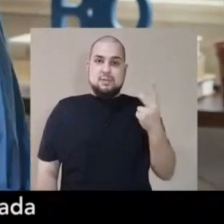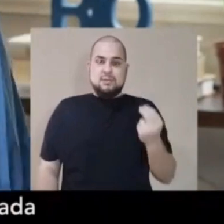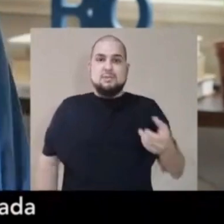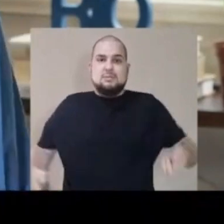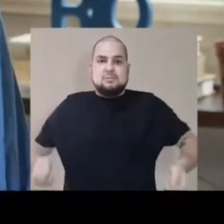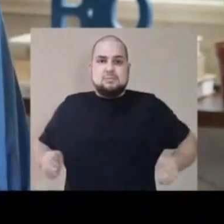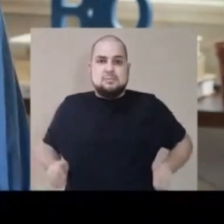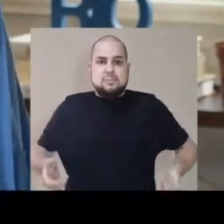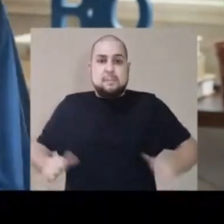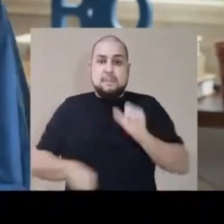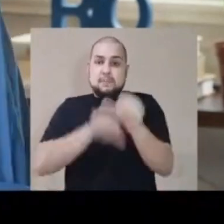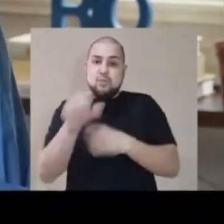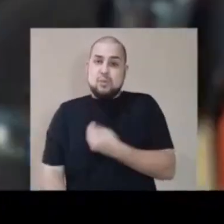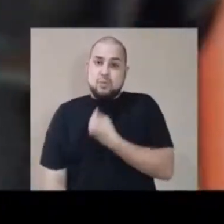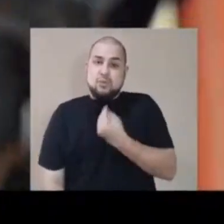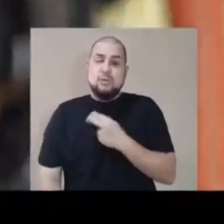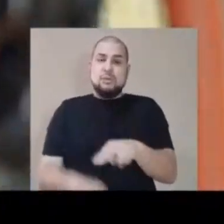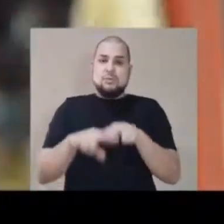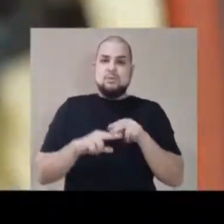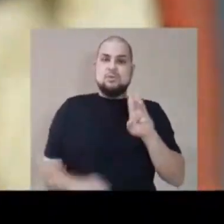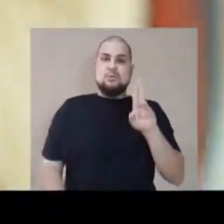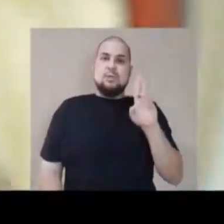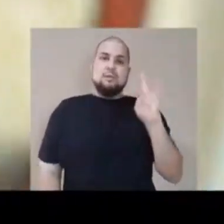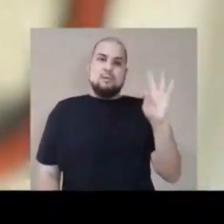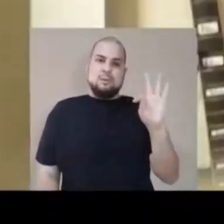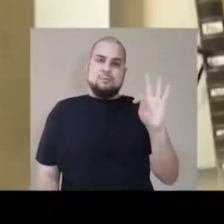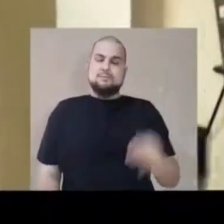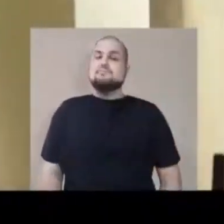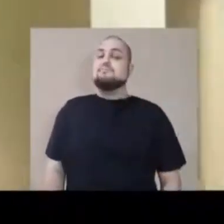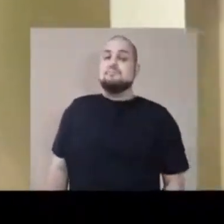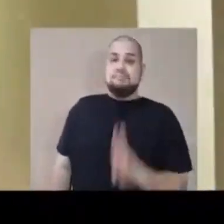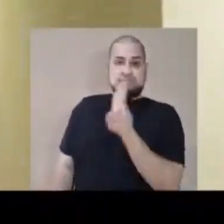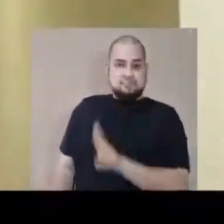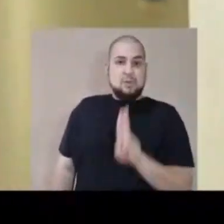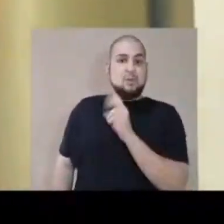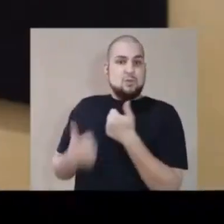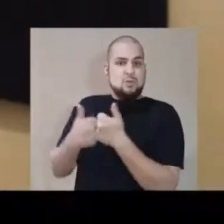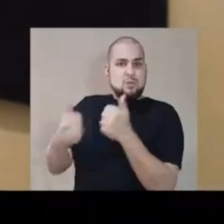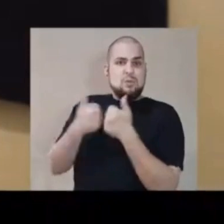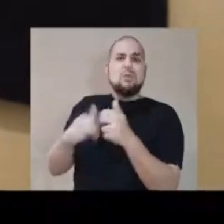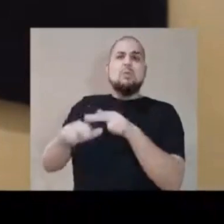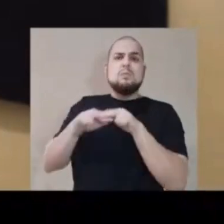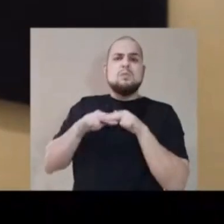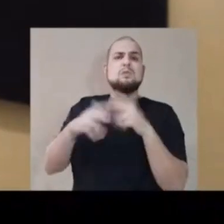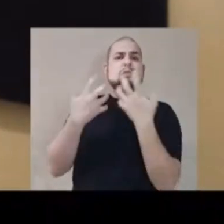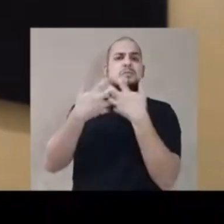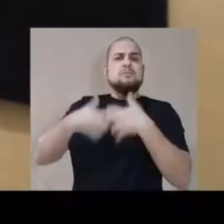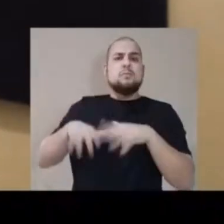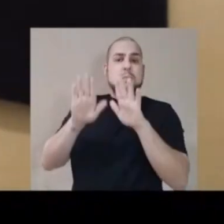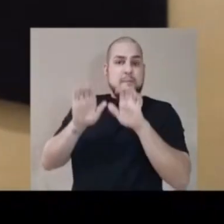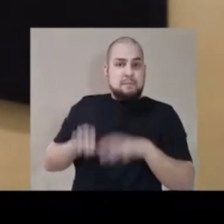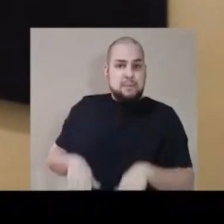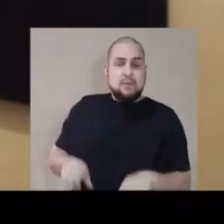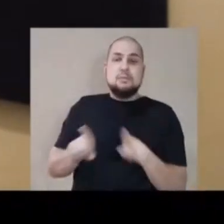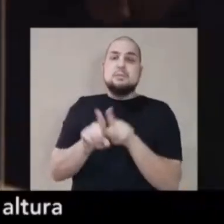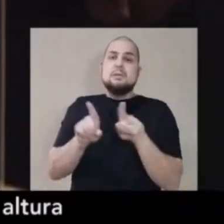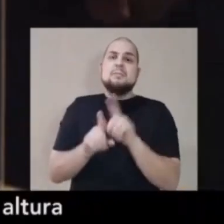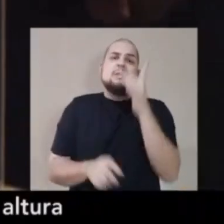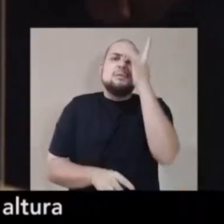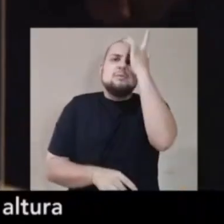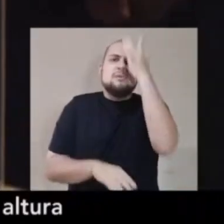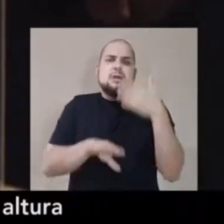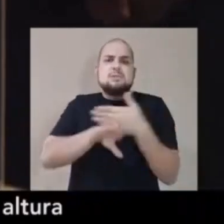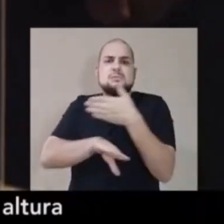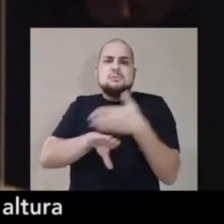transformada Graças à implantação do BRT Eu fazia o uso do BRT porque era um sistema de transporte que funcionava